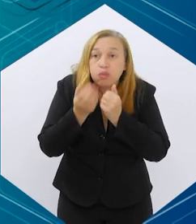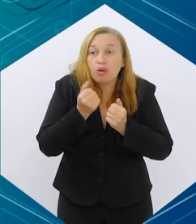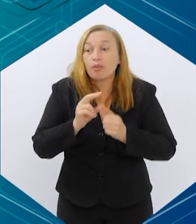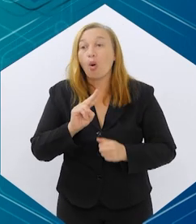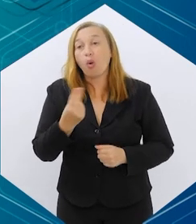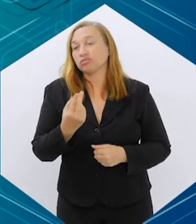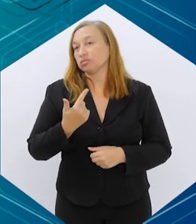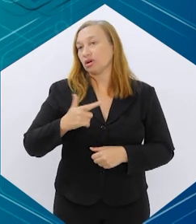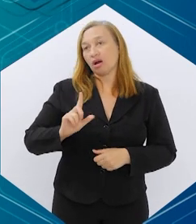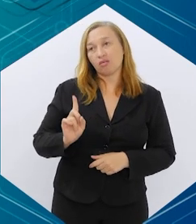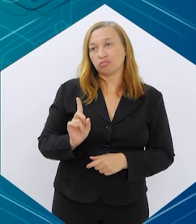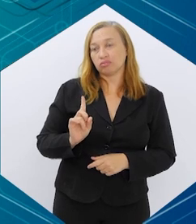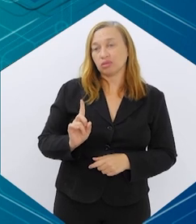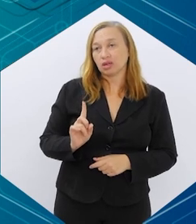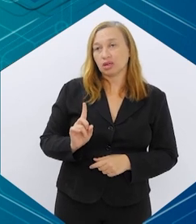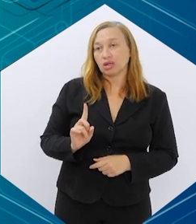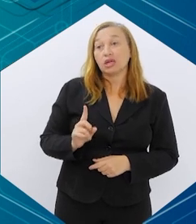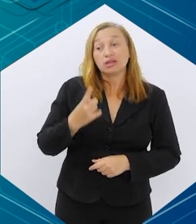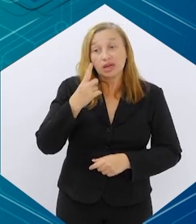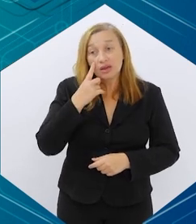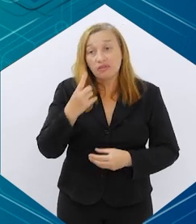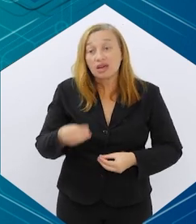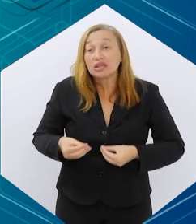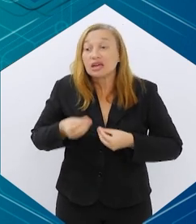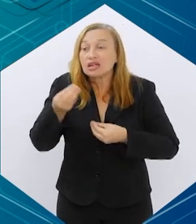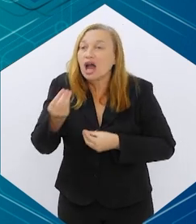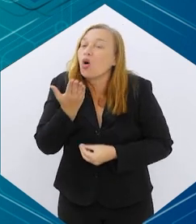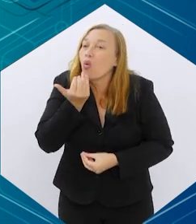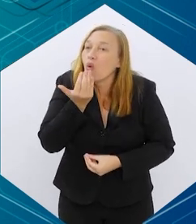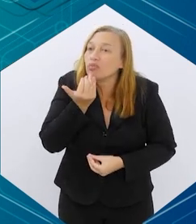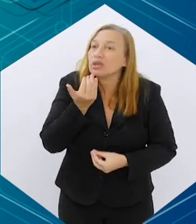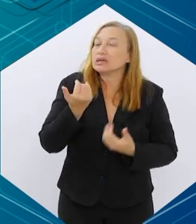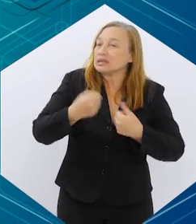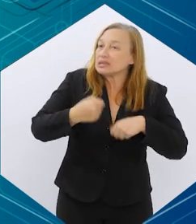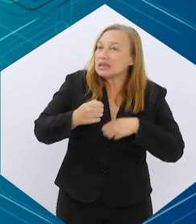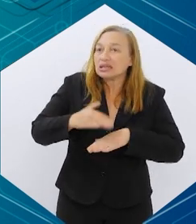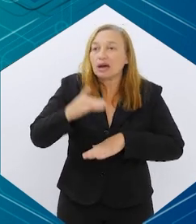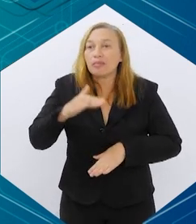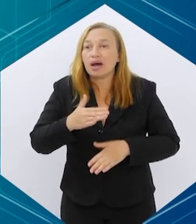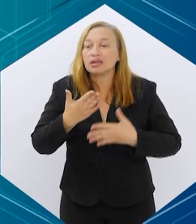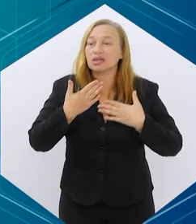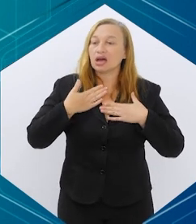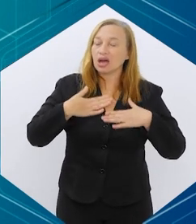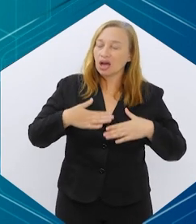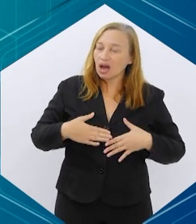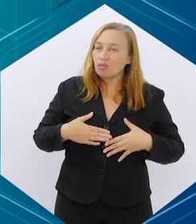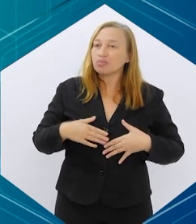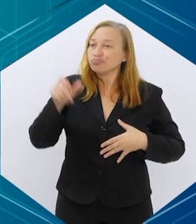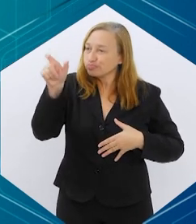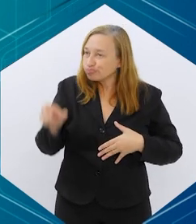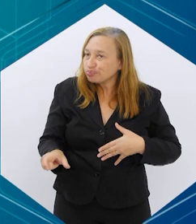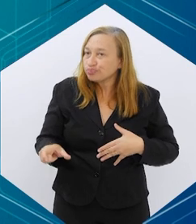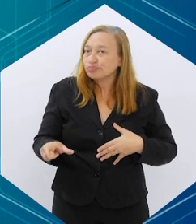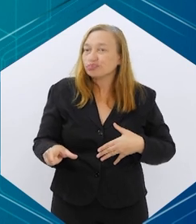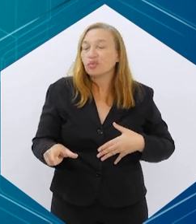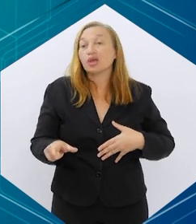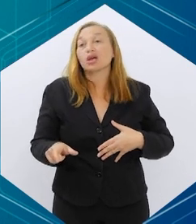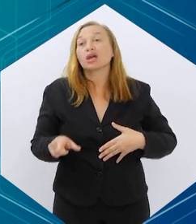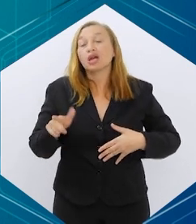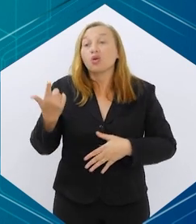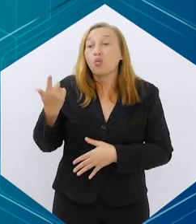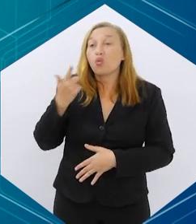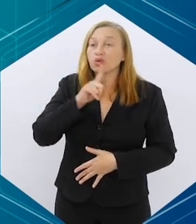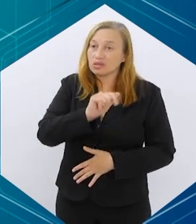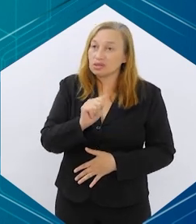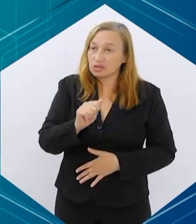tem, porque a gente vai conseguir dar alimentos que vão trazer uma sociedade maior, um conforto também para esse paciente e